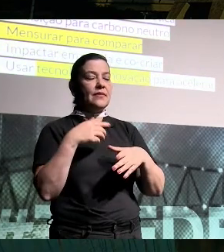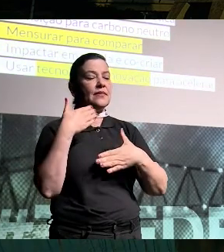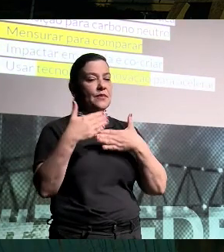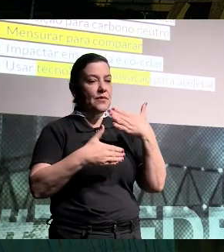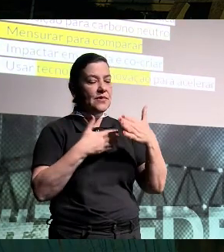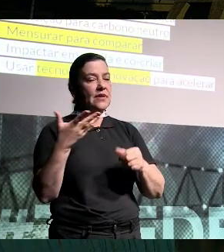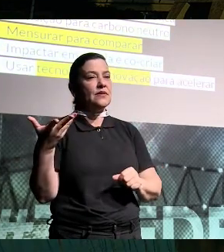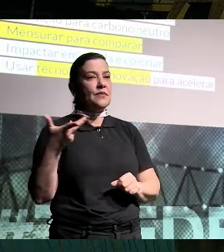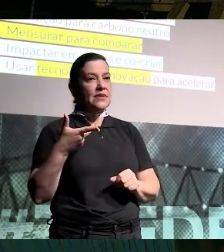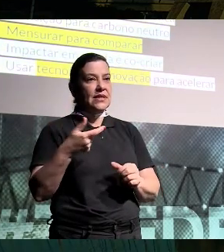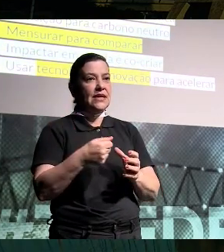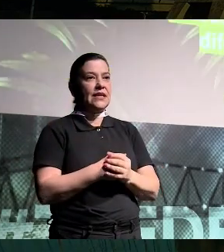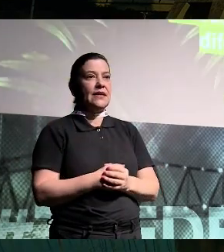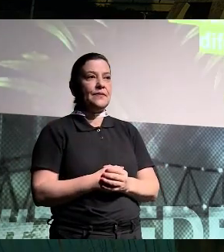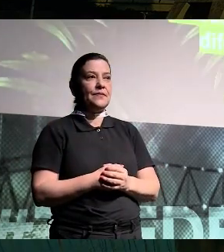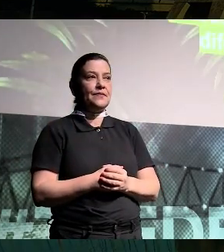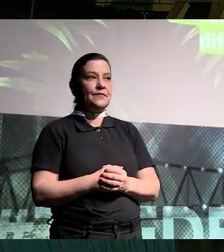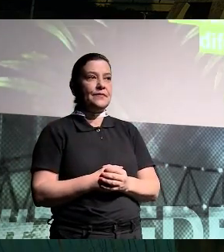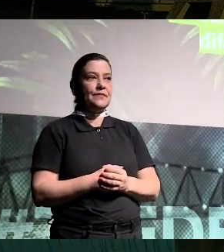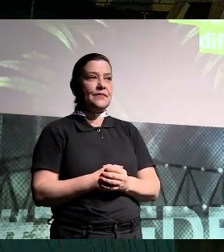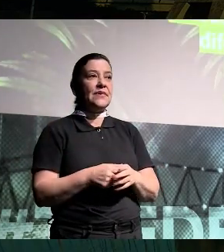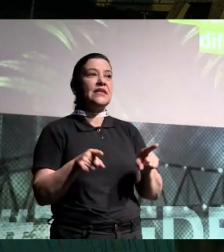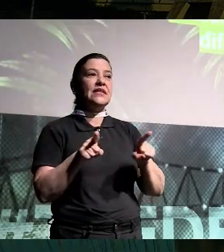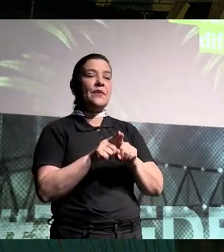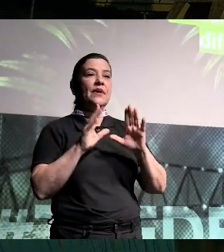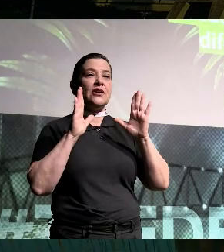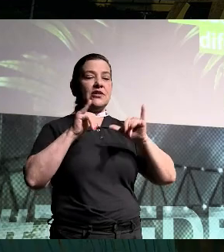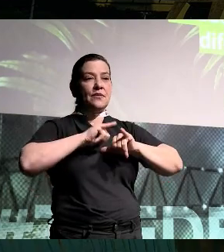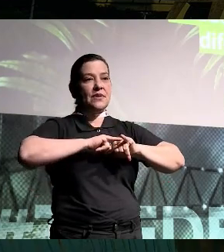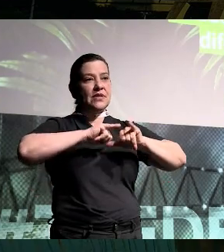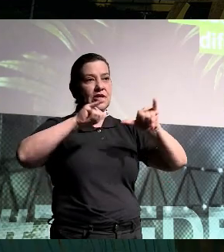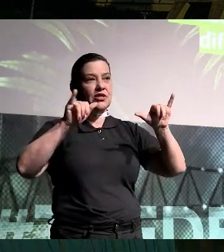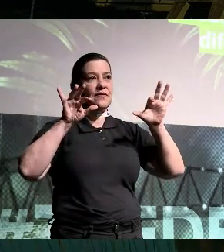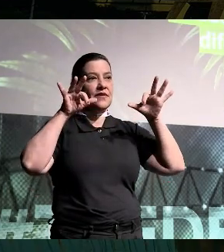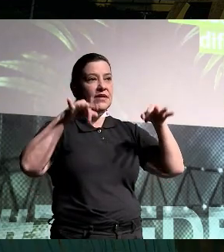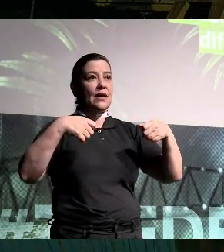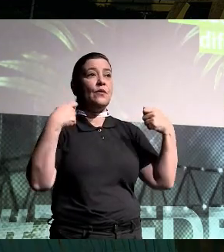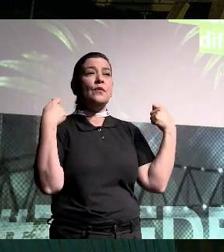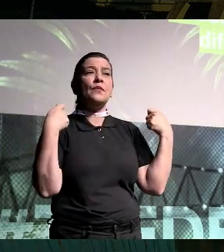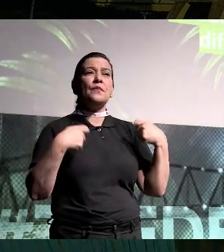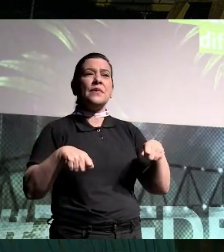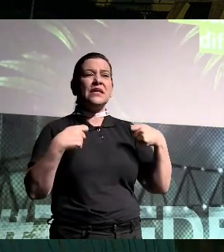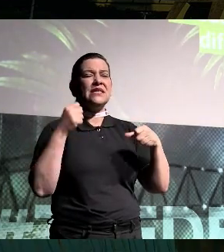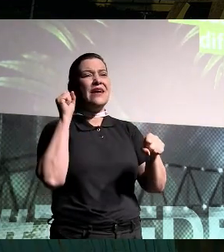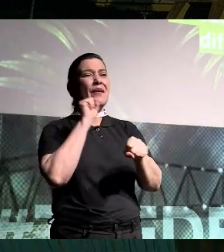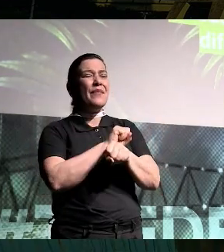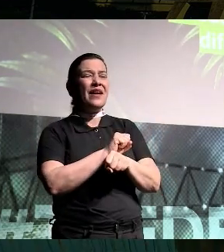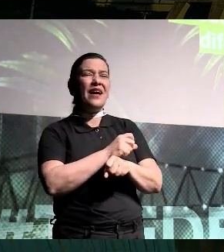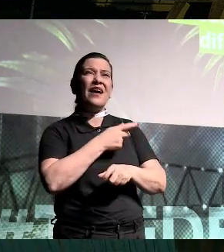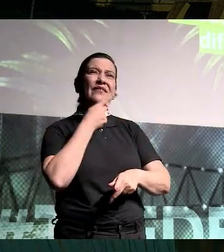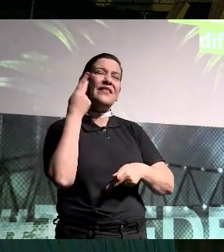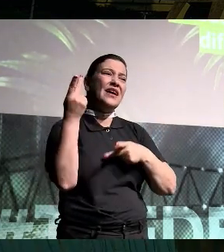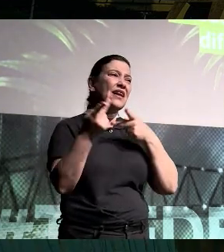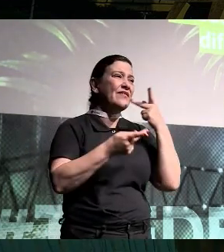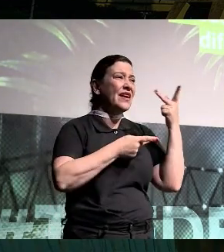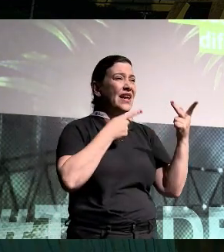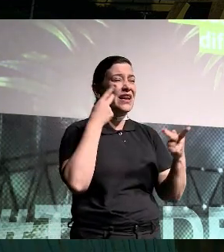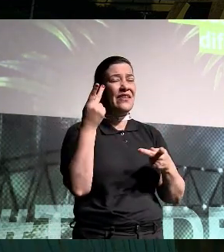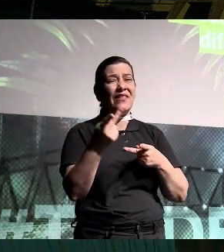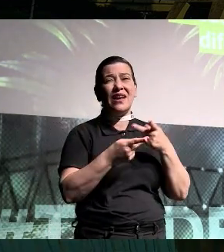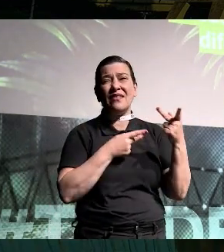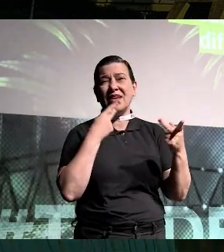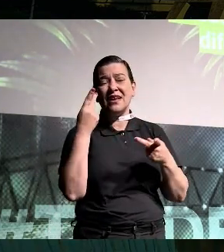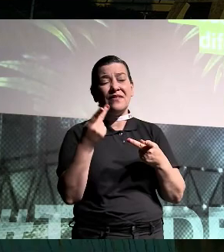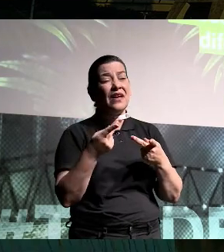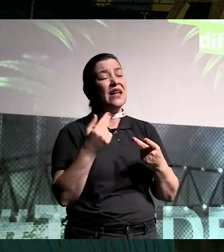para acelerar. E aqui eu já deixo a mensagem final, que é a gente precisa parar de falar. A gente fala e fala muito.